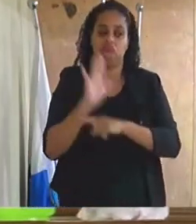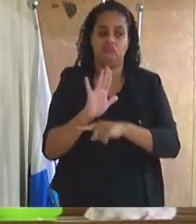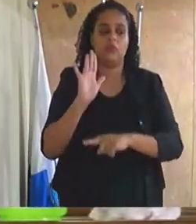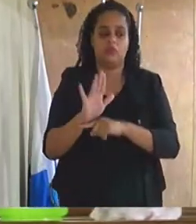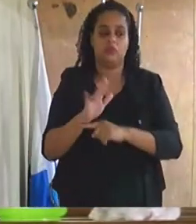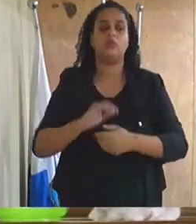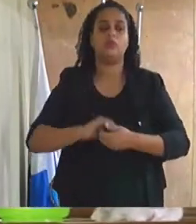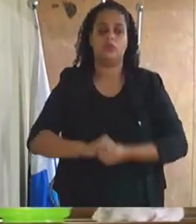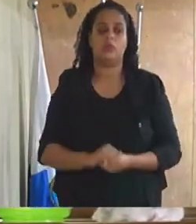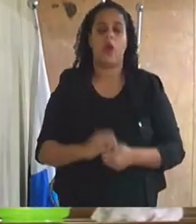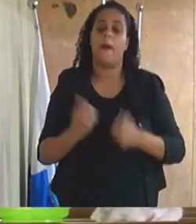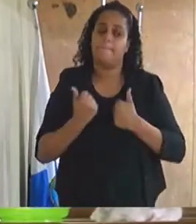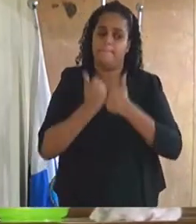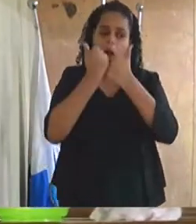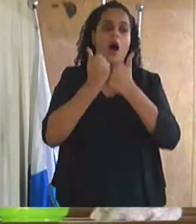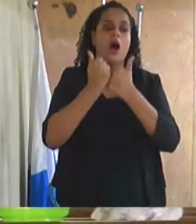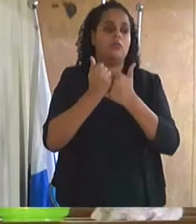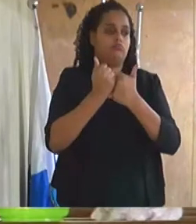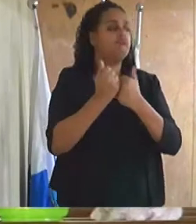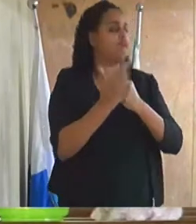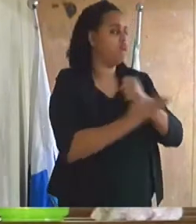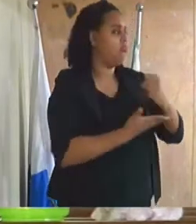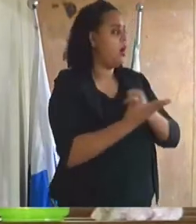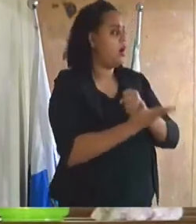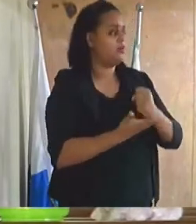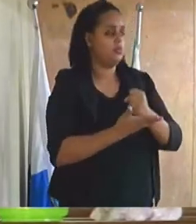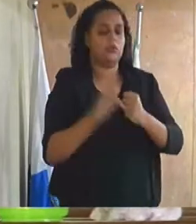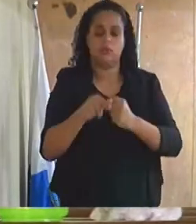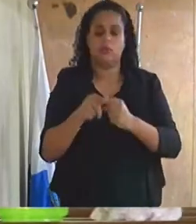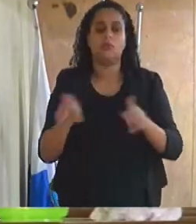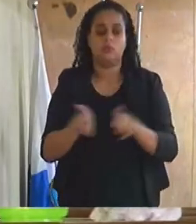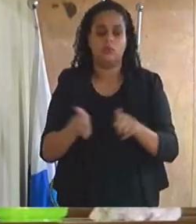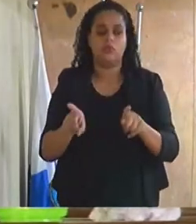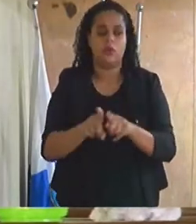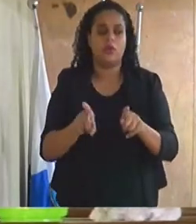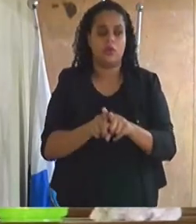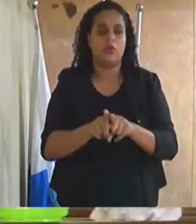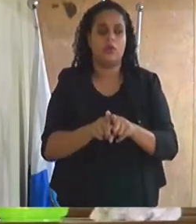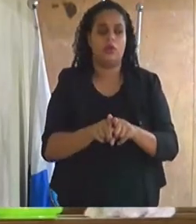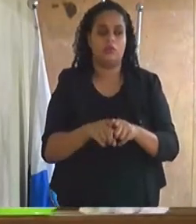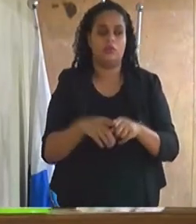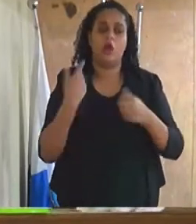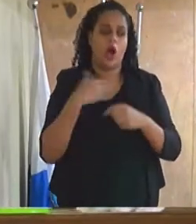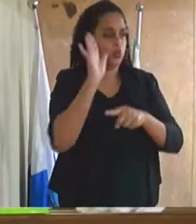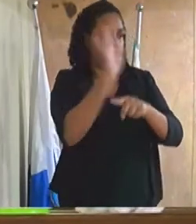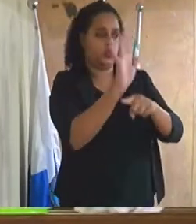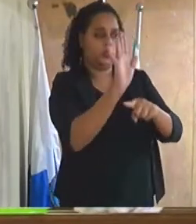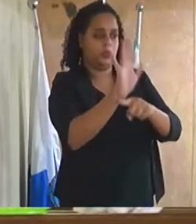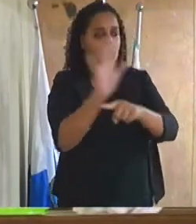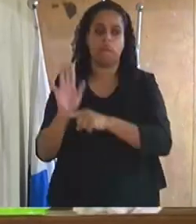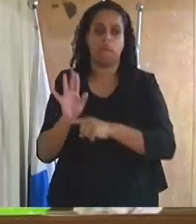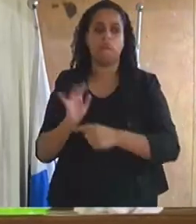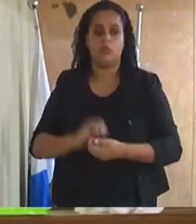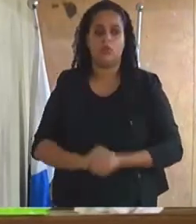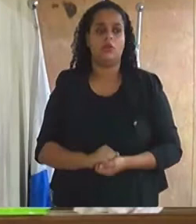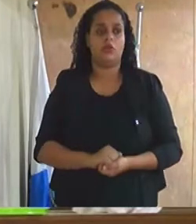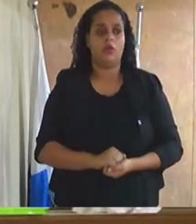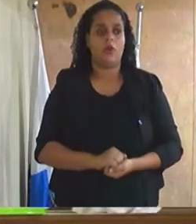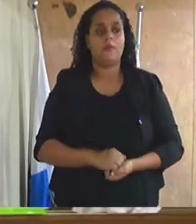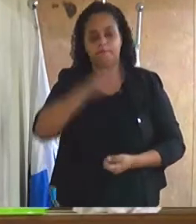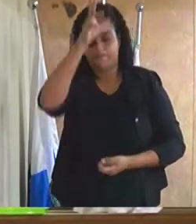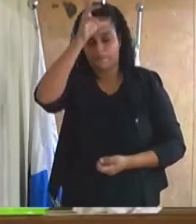base de governo nesta casa e de dar a minha parcela de contribuição ao prefeito